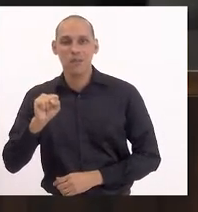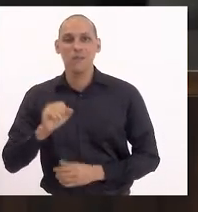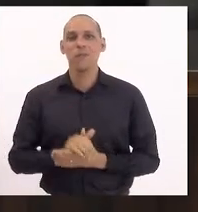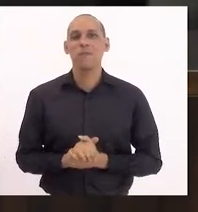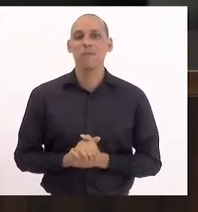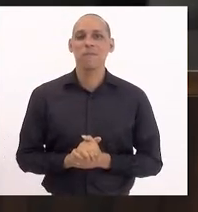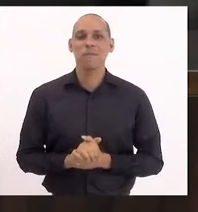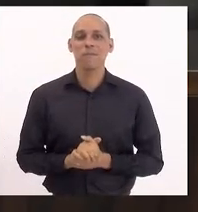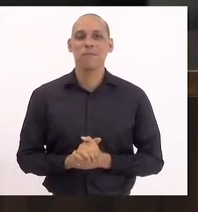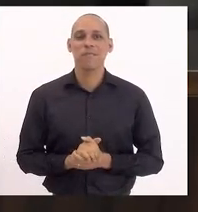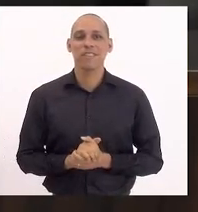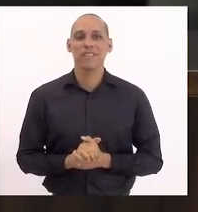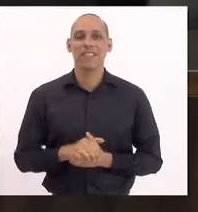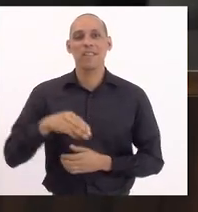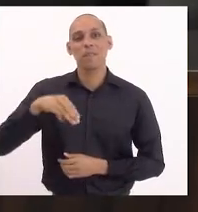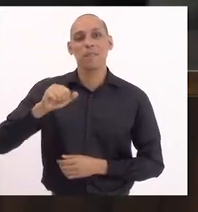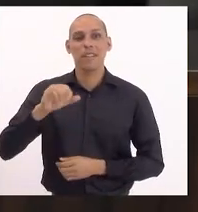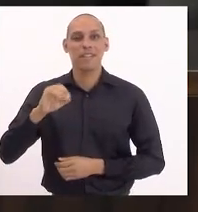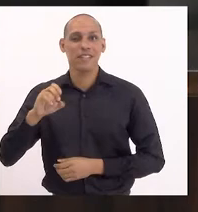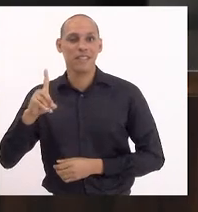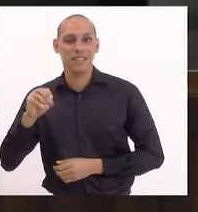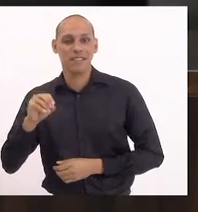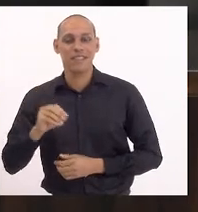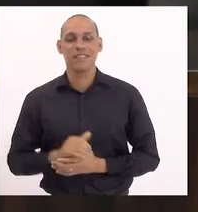Cabelereiro, Macedo,